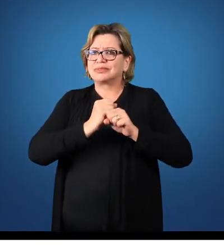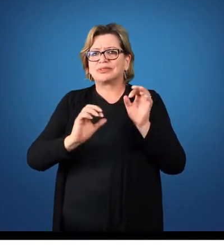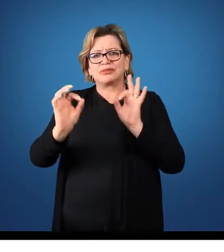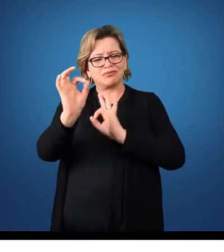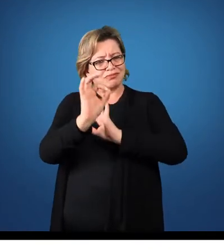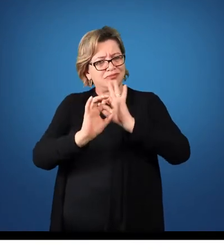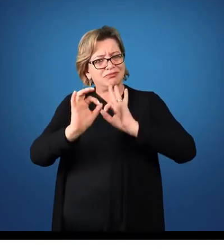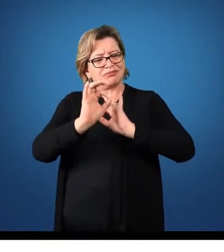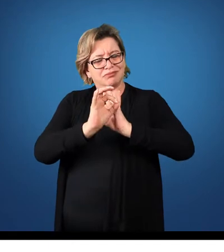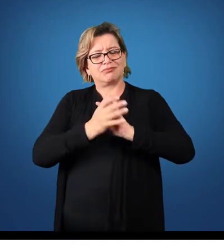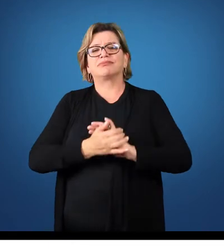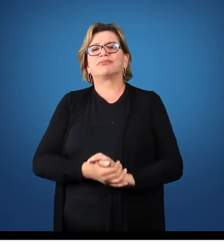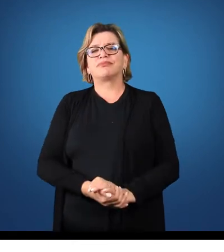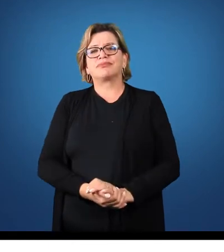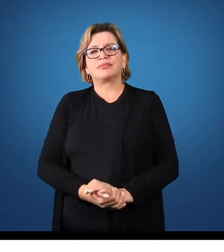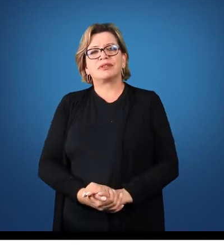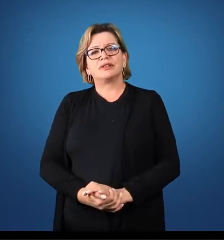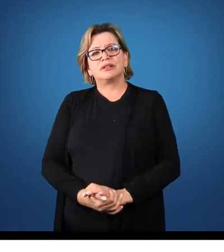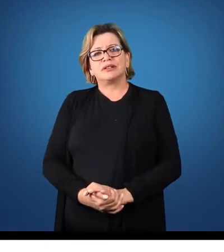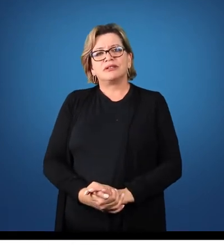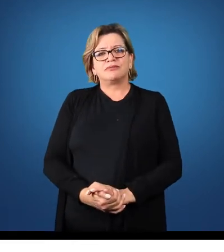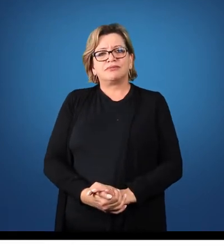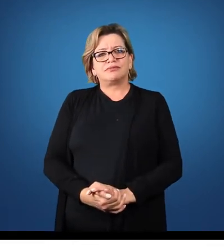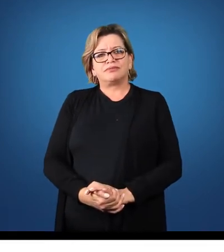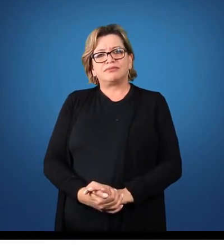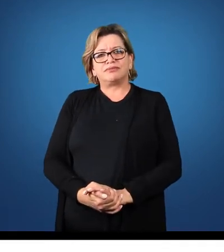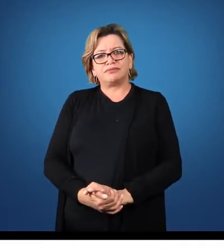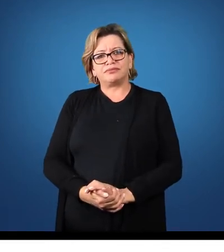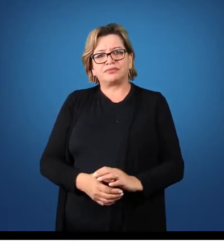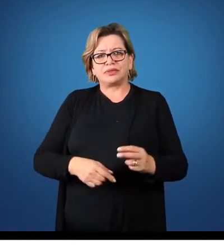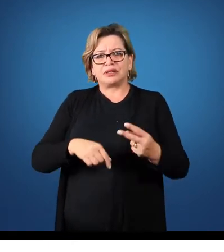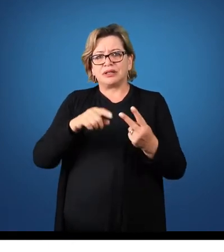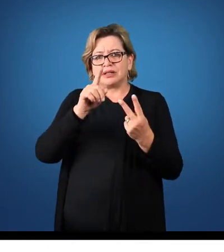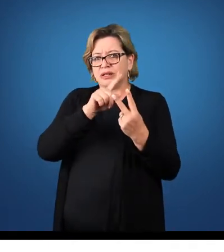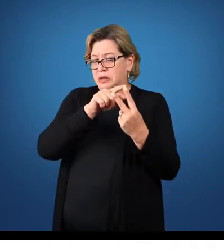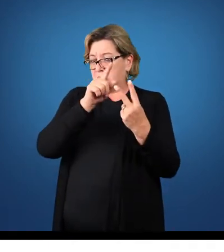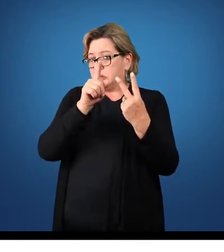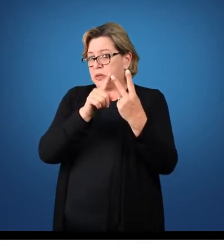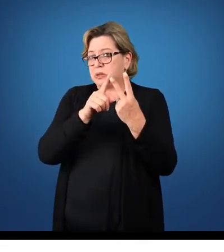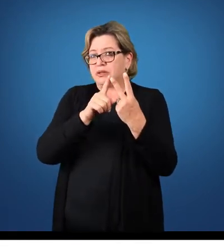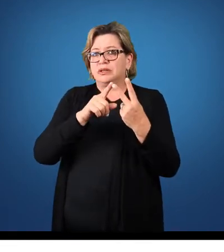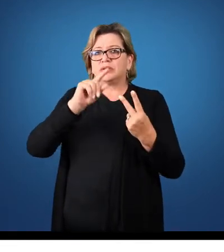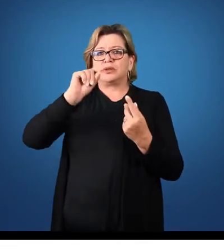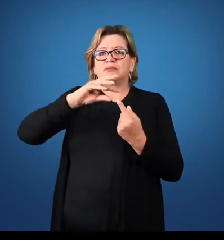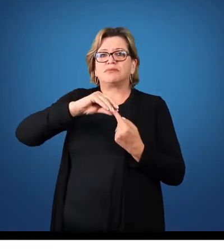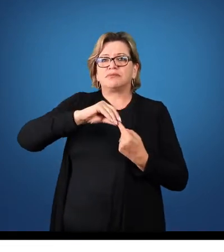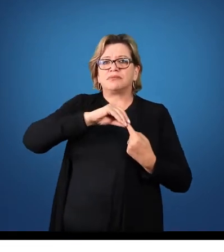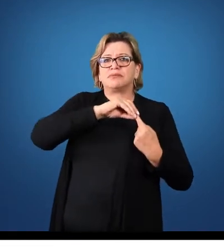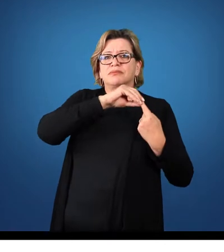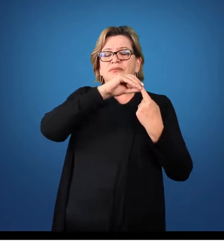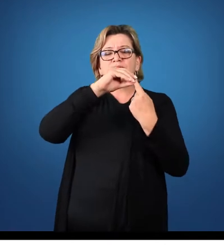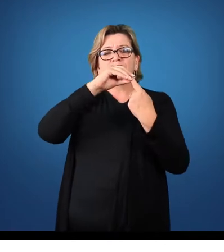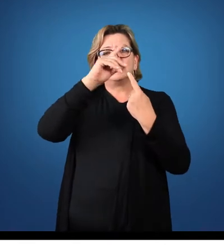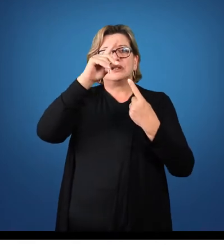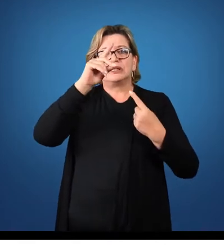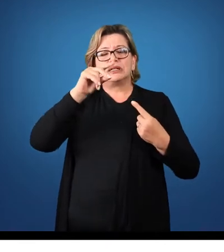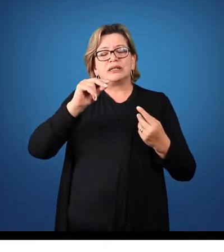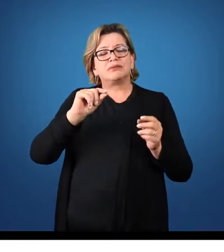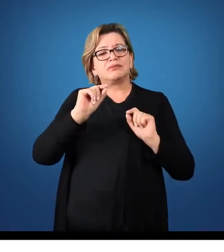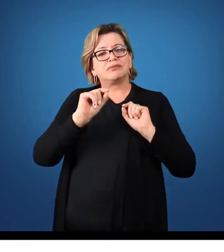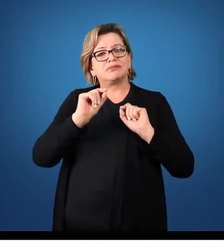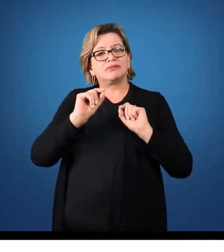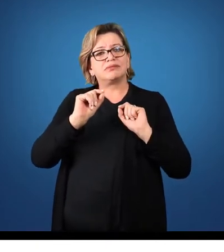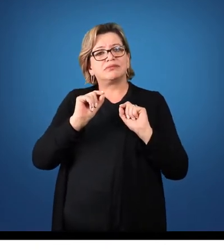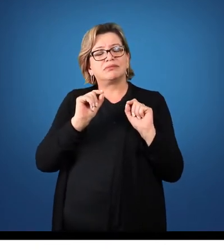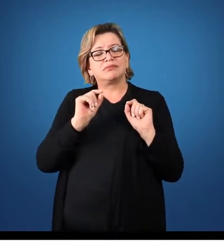provida pela contabilidade. entre esses usuários, os principais são os